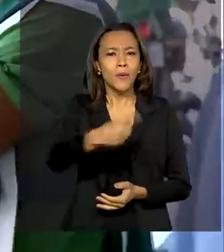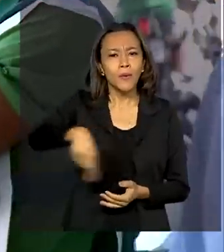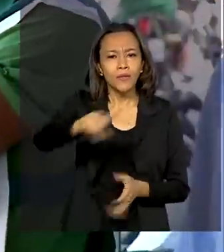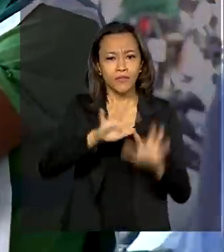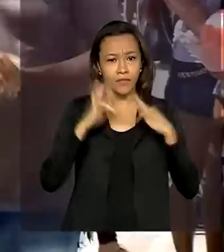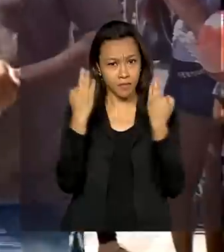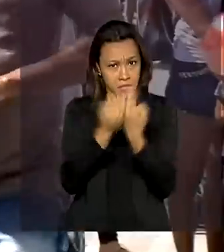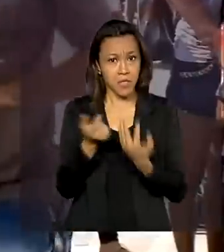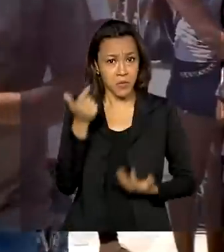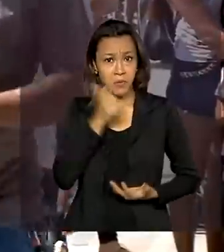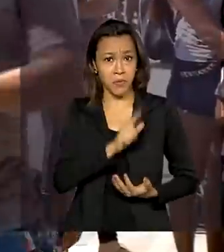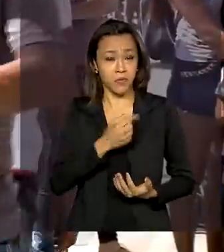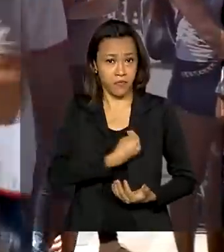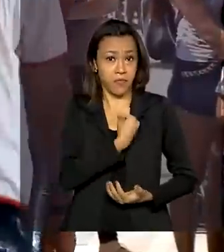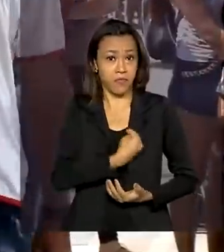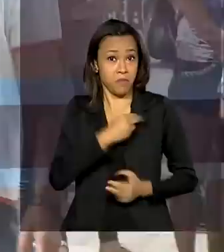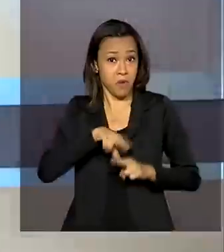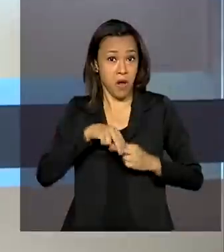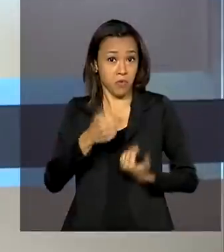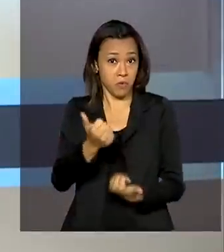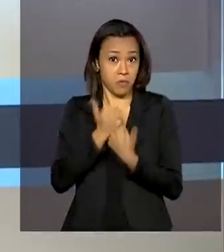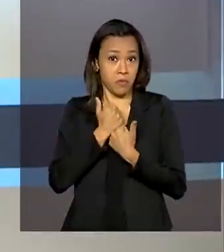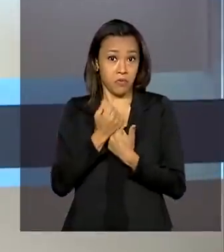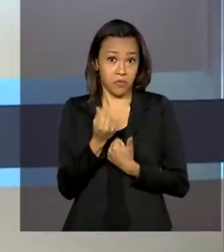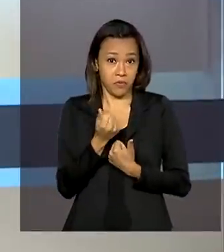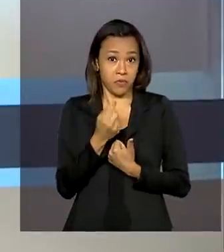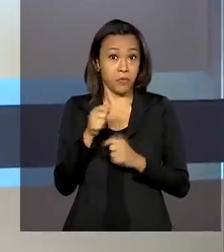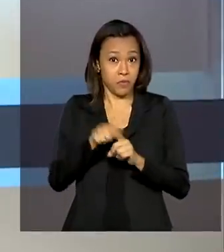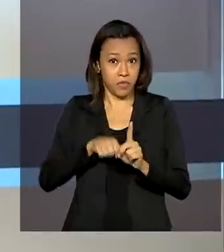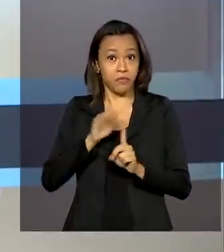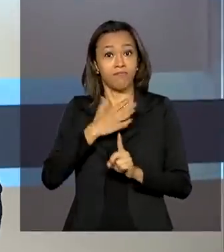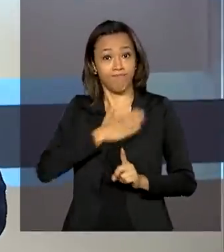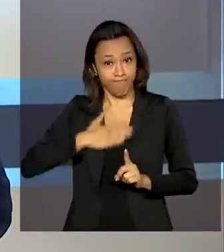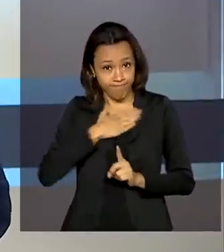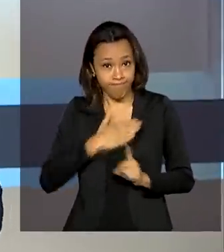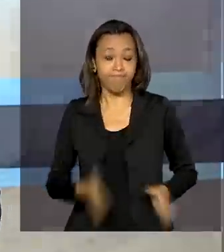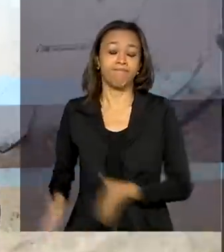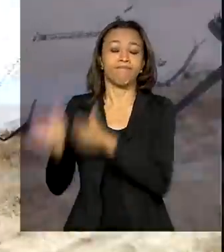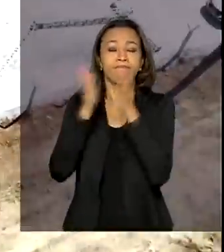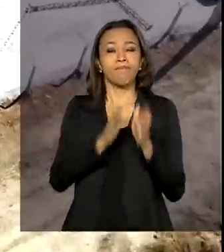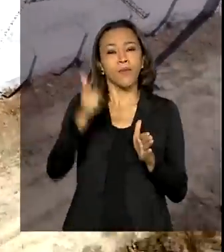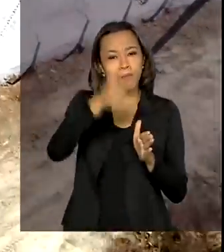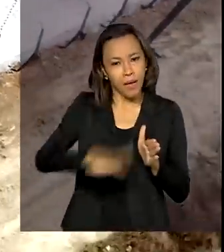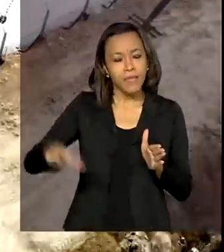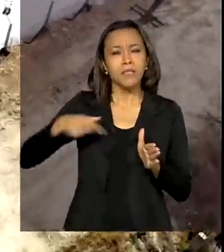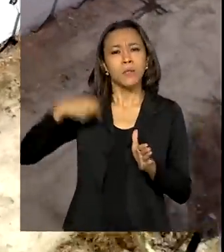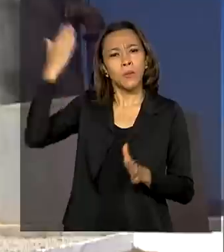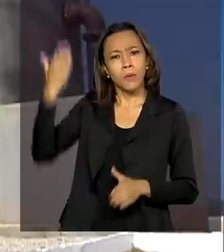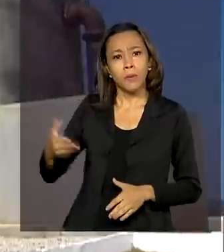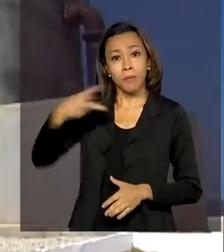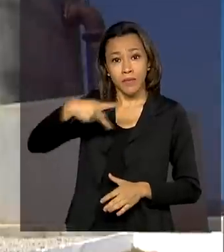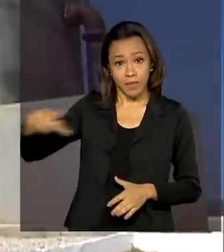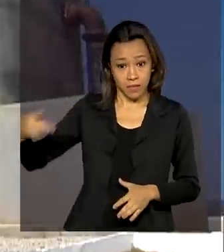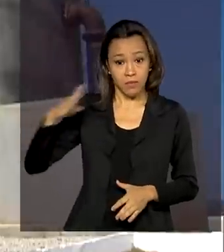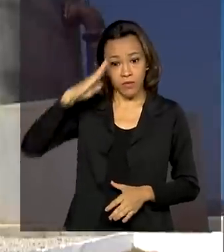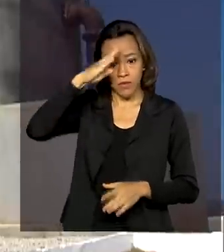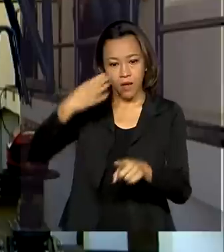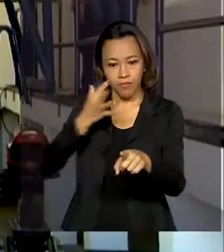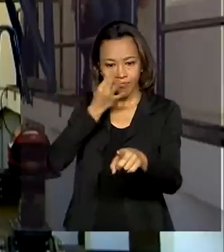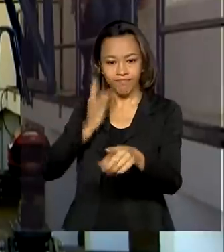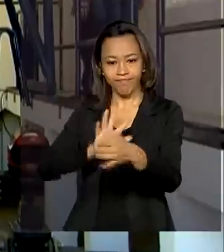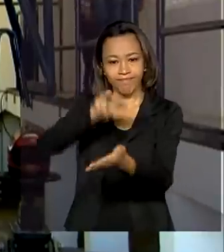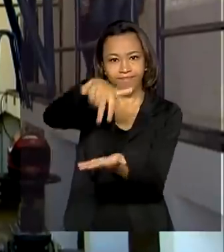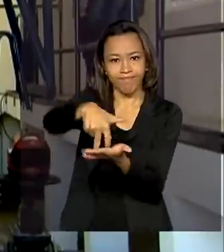auxílio emergencial no mês de agosto. E veja também, o presidente Jair Bolsonaro está hoje em Pernambuco